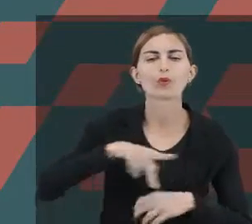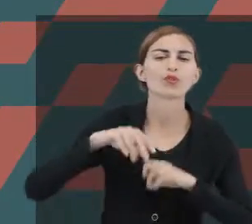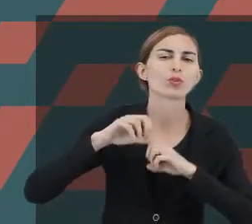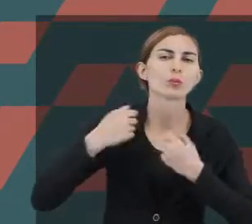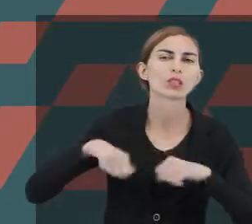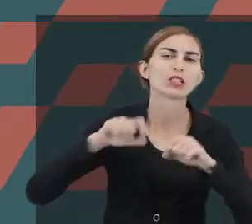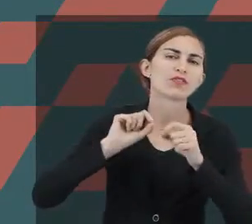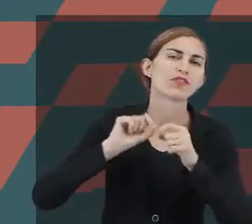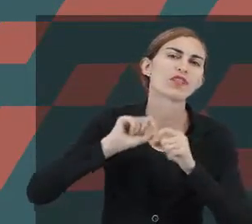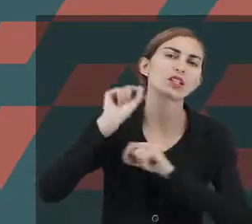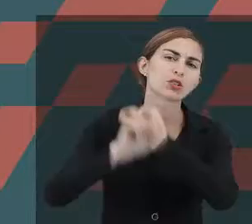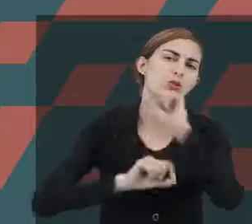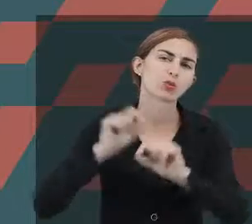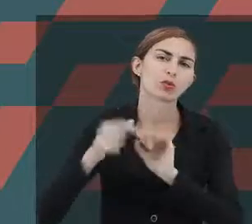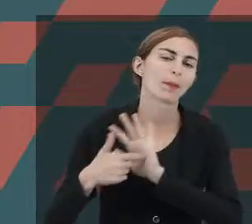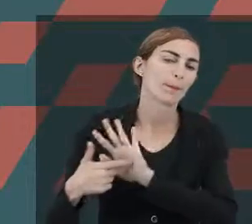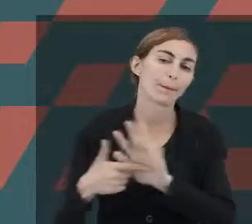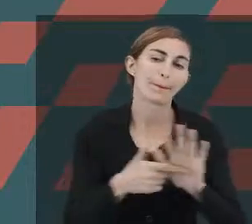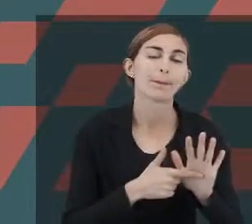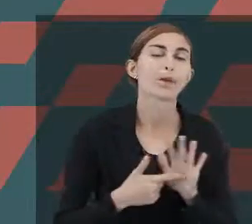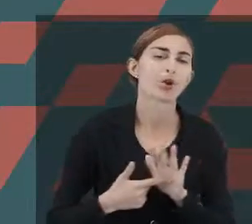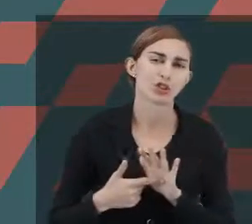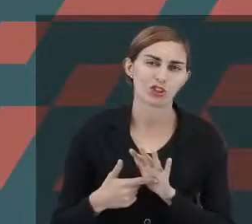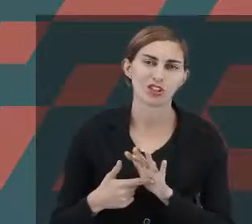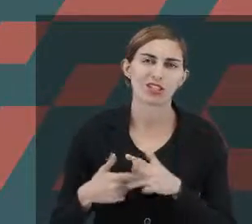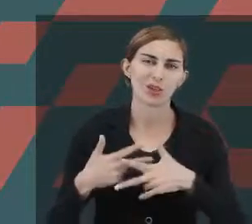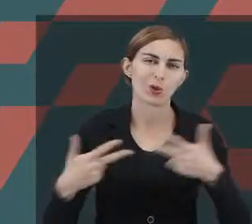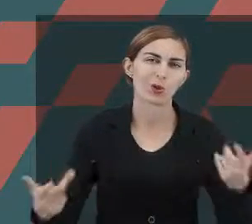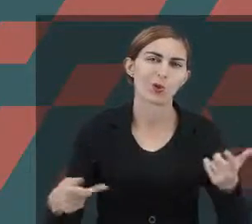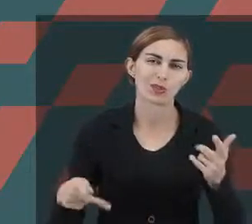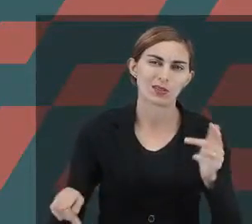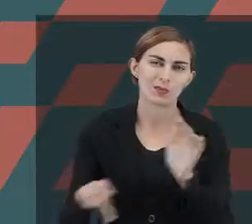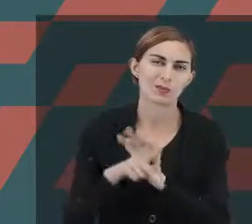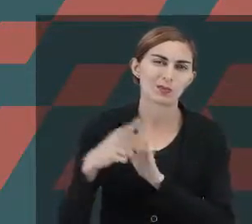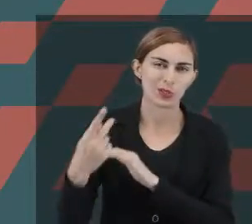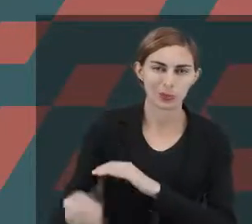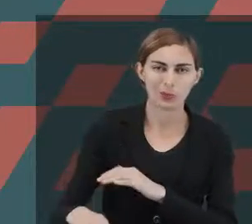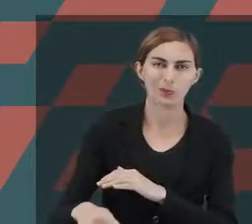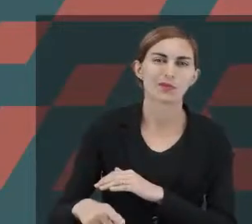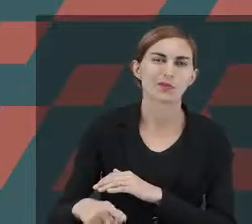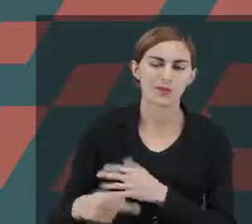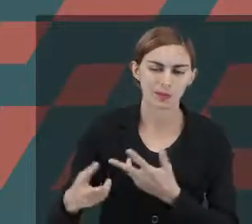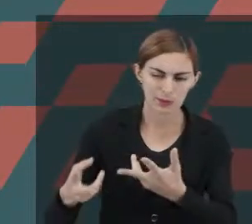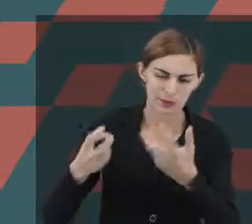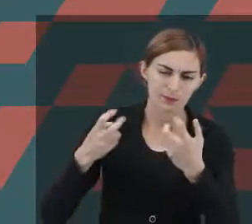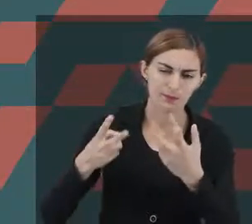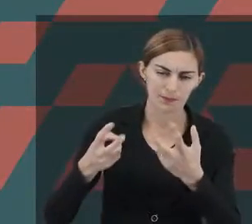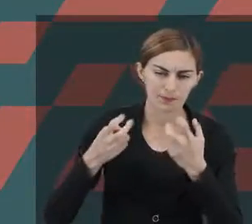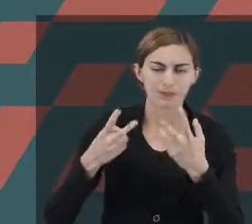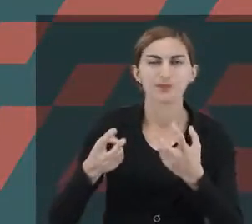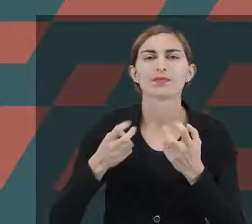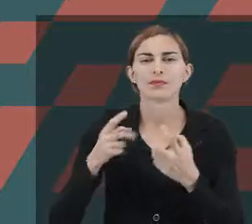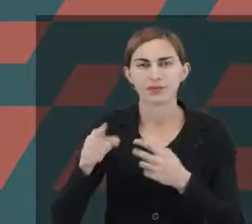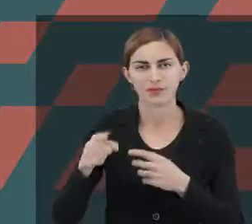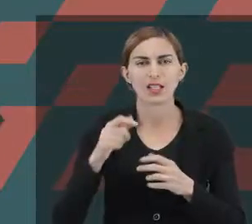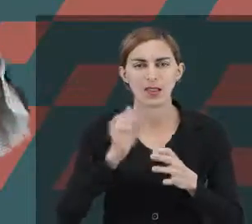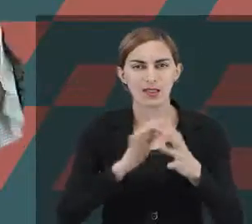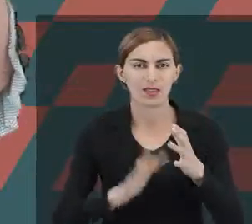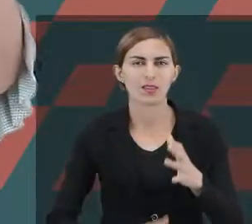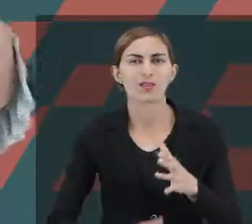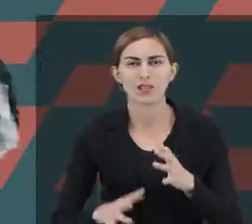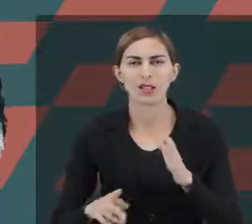educador eu preciso fazer? Eu preciso apresentar momentos específicos para essa aprendizagem. Eu preciso fragmentar essas